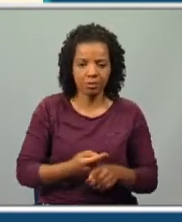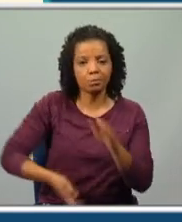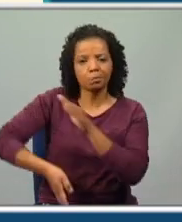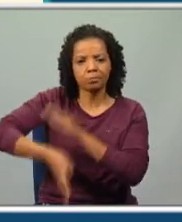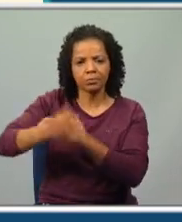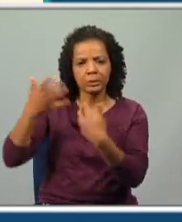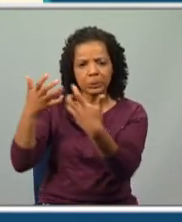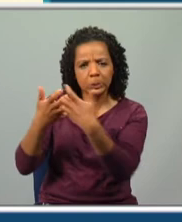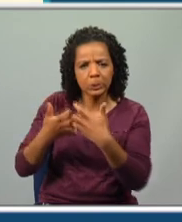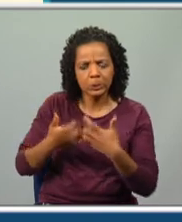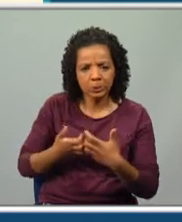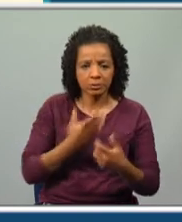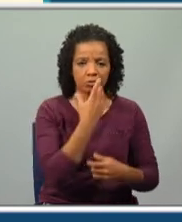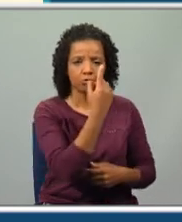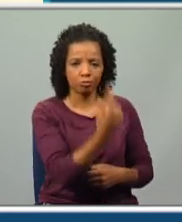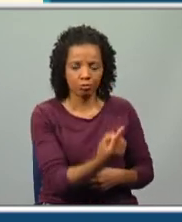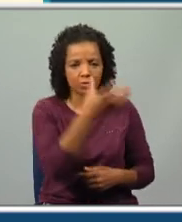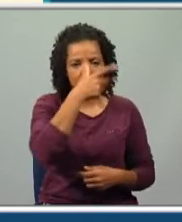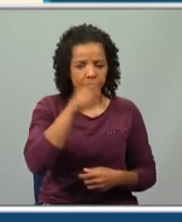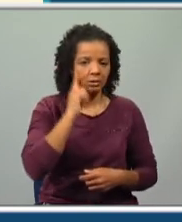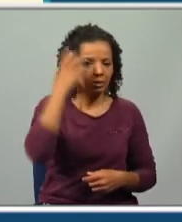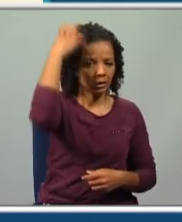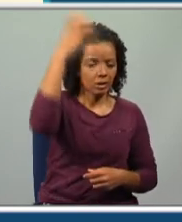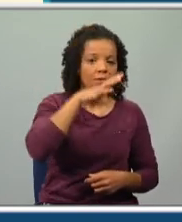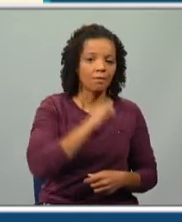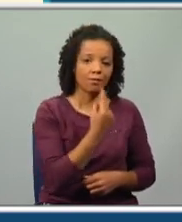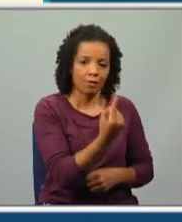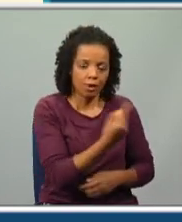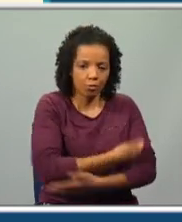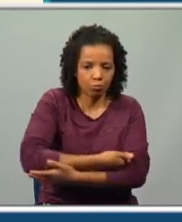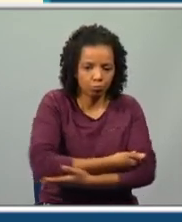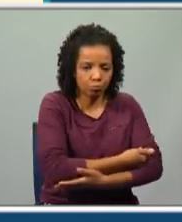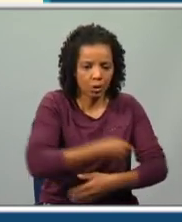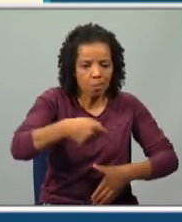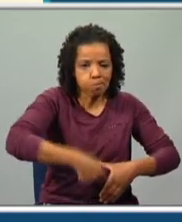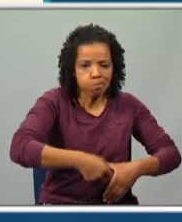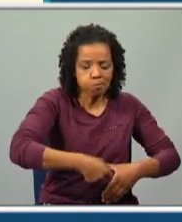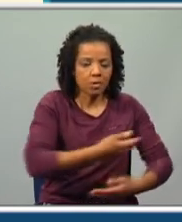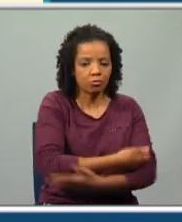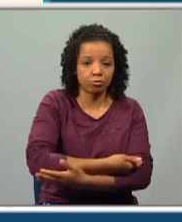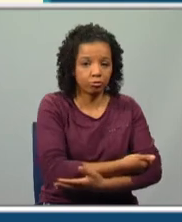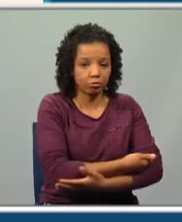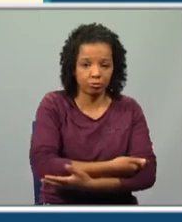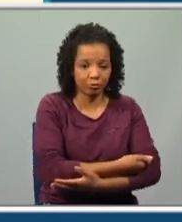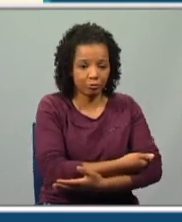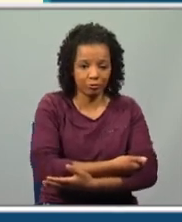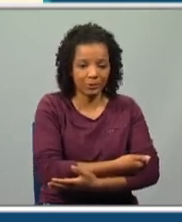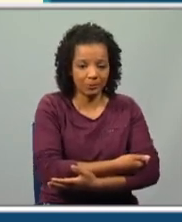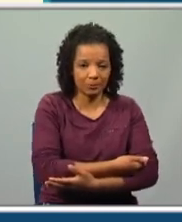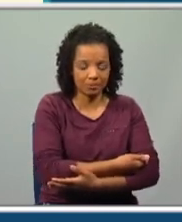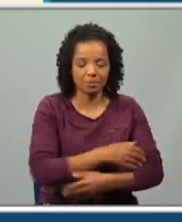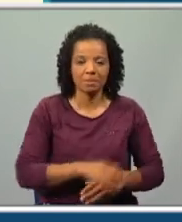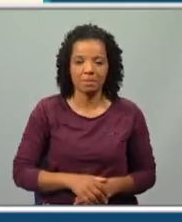distantes, deixando solitária e triste a sua rainha e um filhinho que ainda vivia no seu berço, dentro das suas faixas.